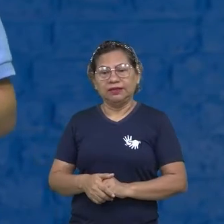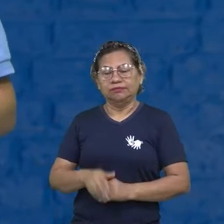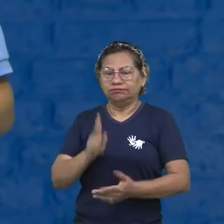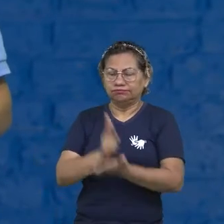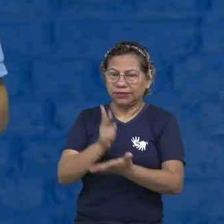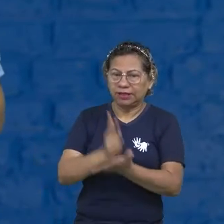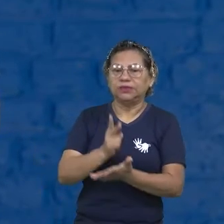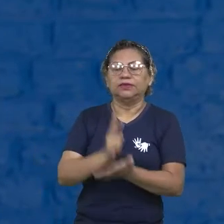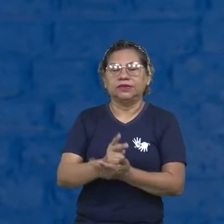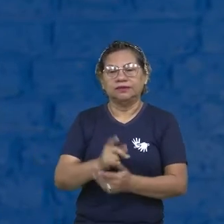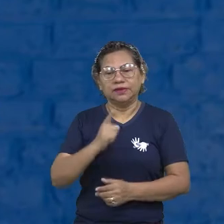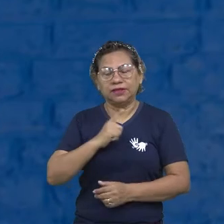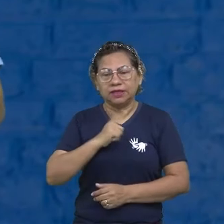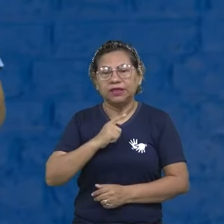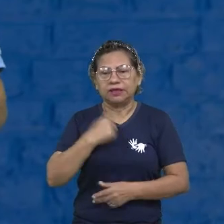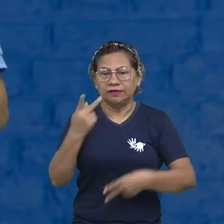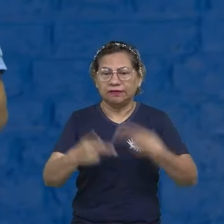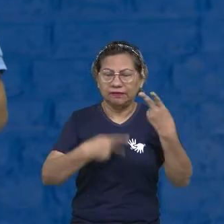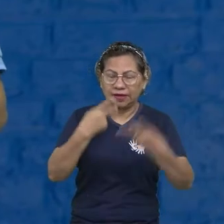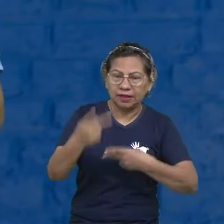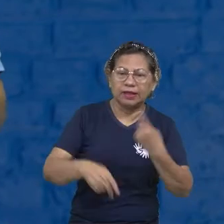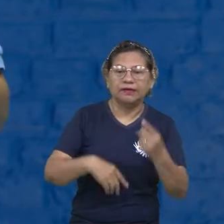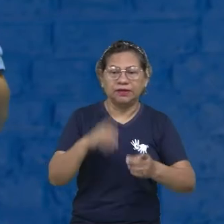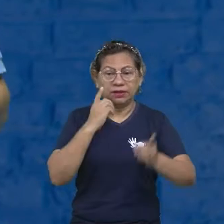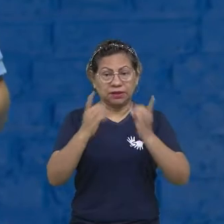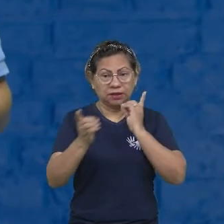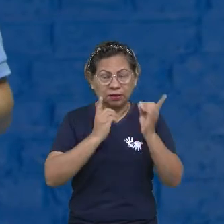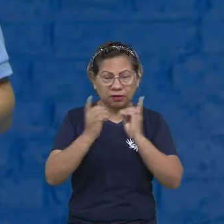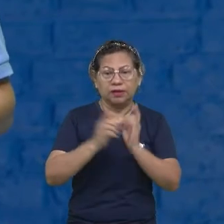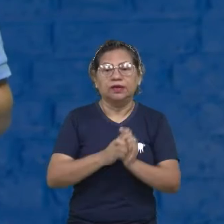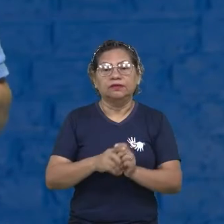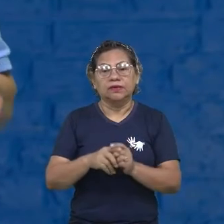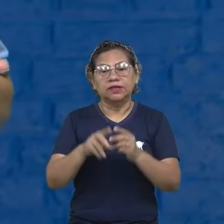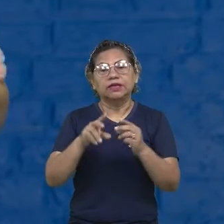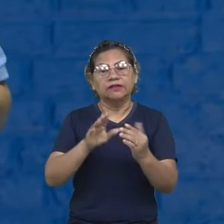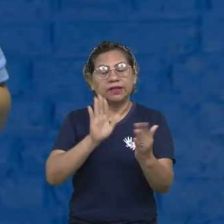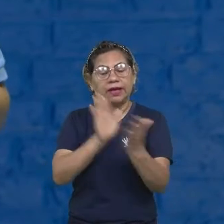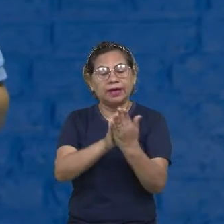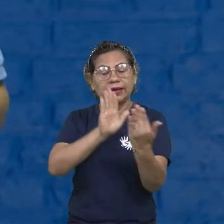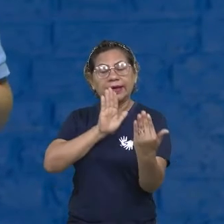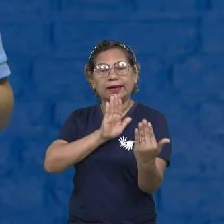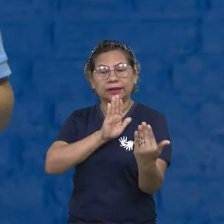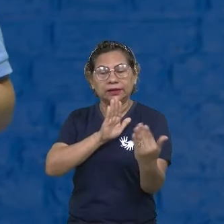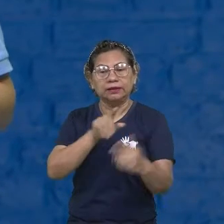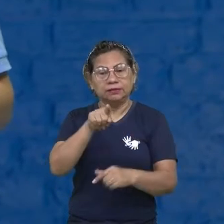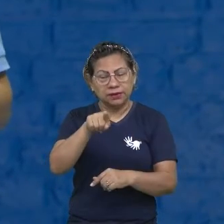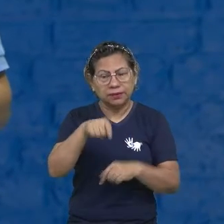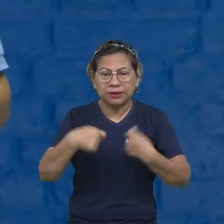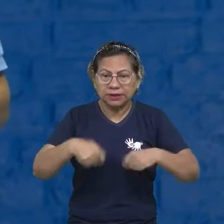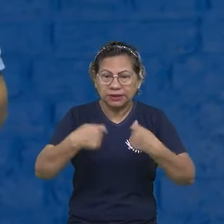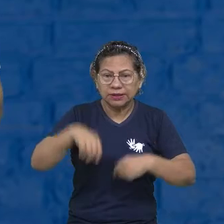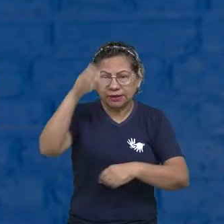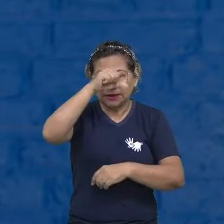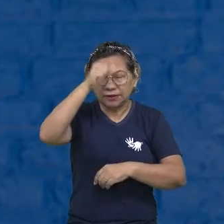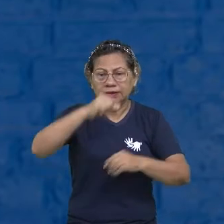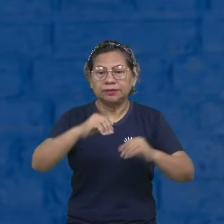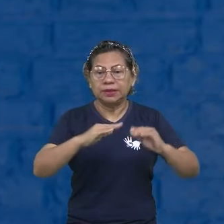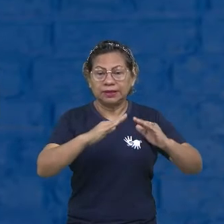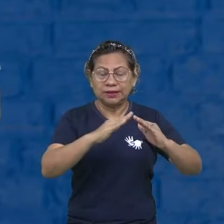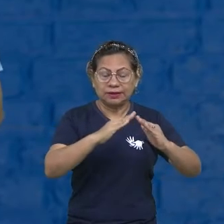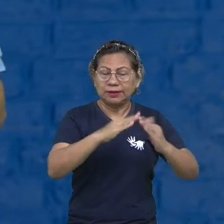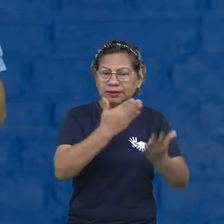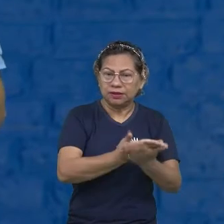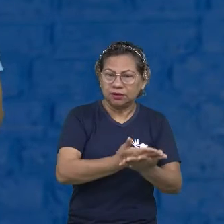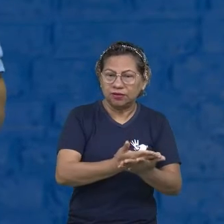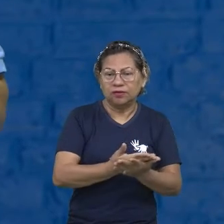conversar, você vai ter que olhar olho no olho. E se você não desenvolver isso na escola, muitos não vão desenvolver durante o seu